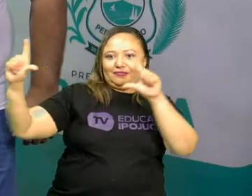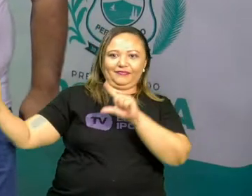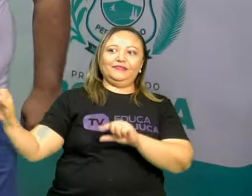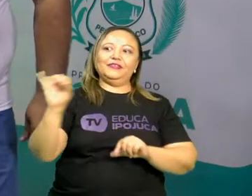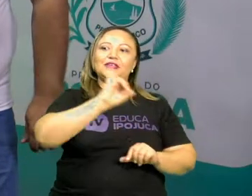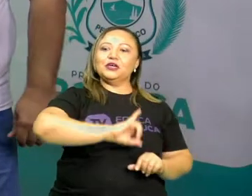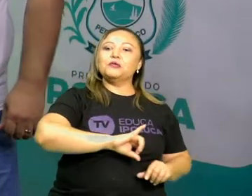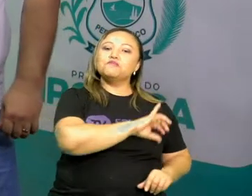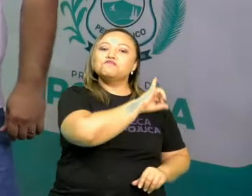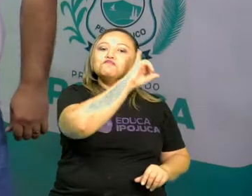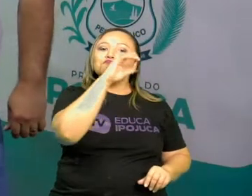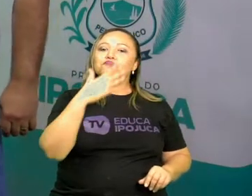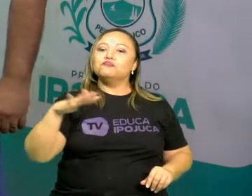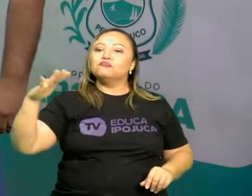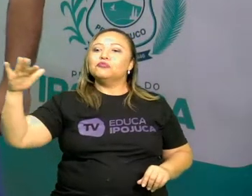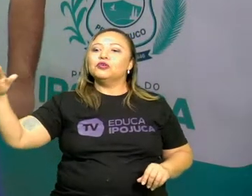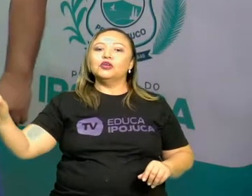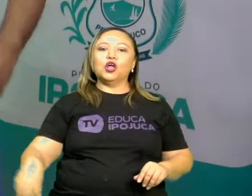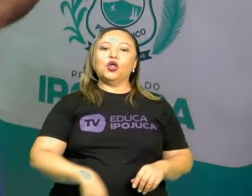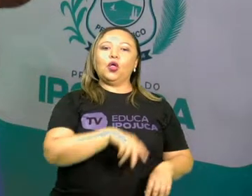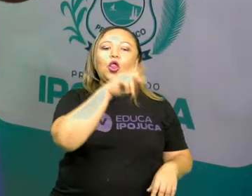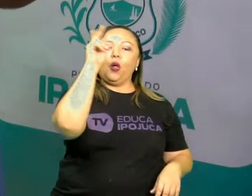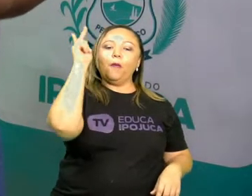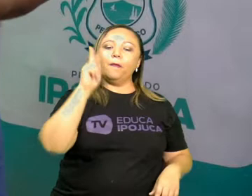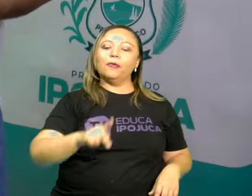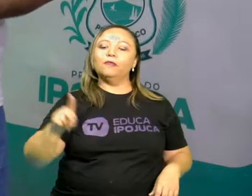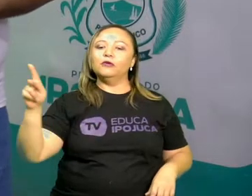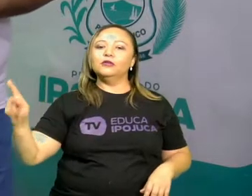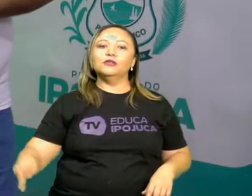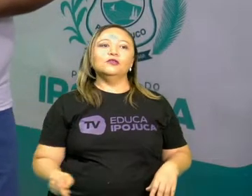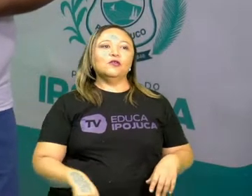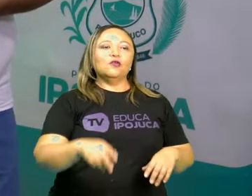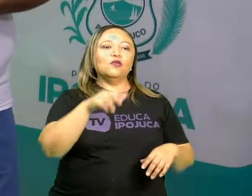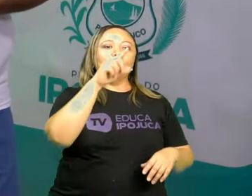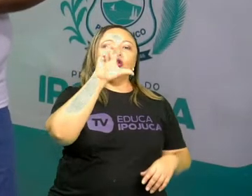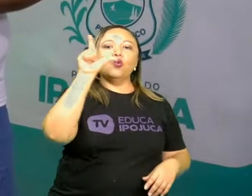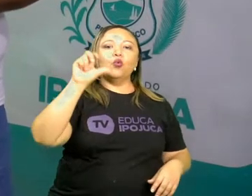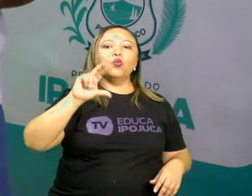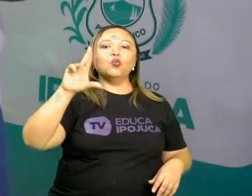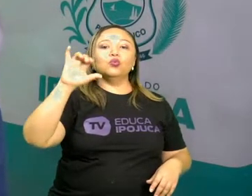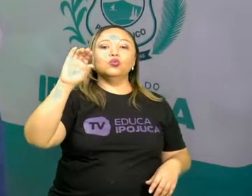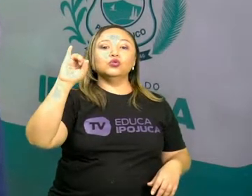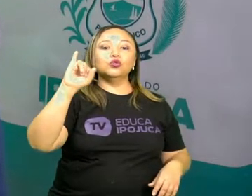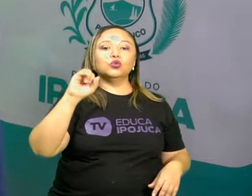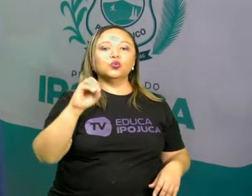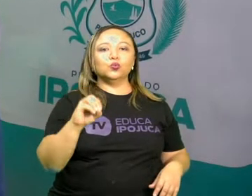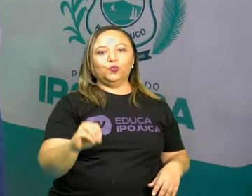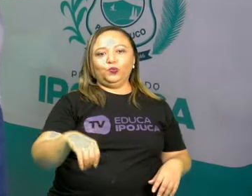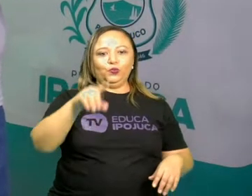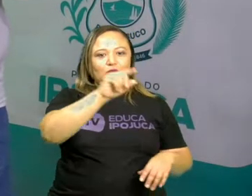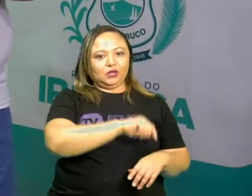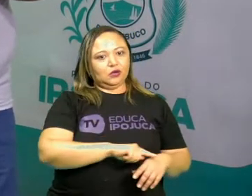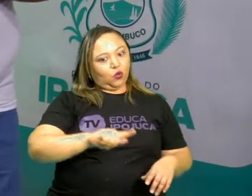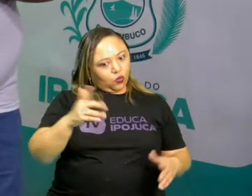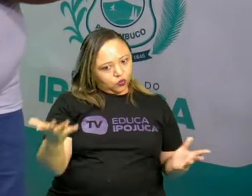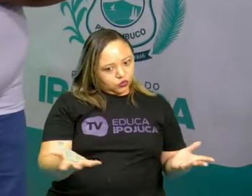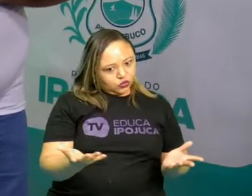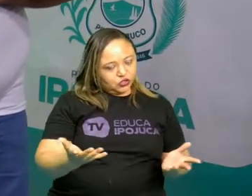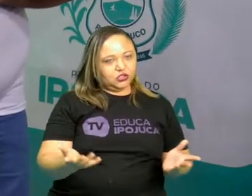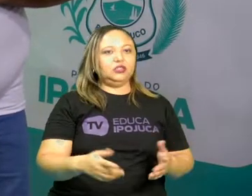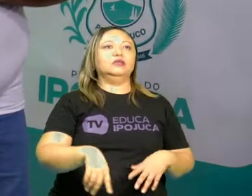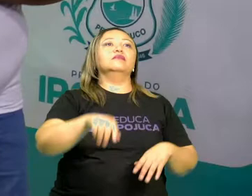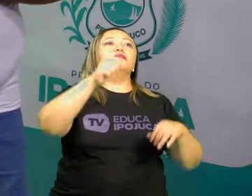o professor Lúcio Neto e a gente vai começar as nossas aulas de geografia. Vamos falar hoje sobre